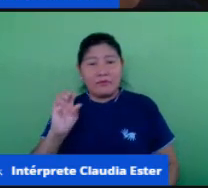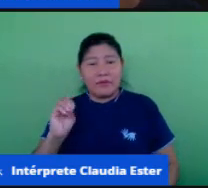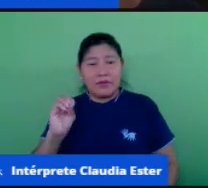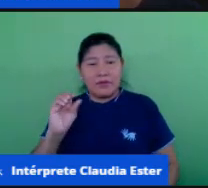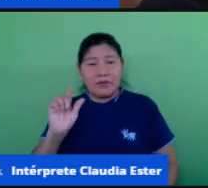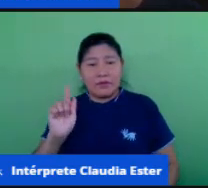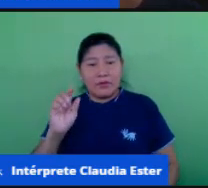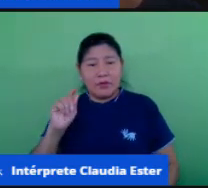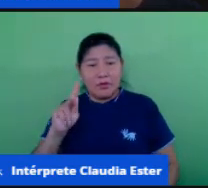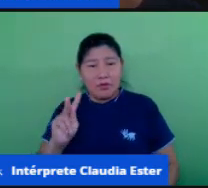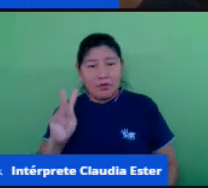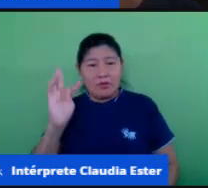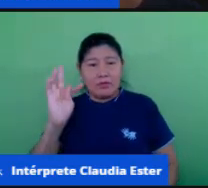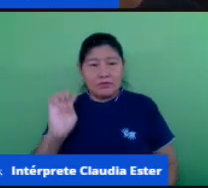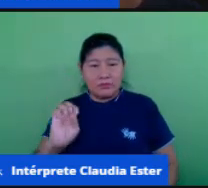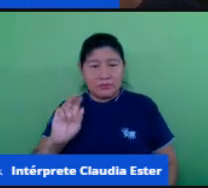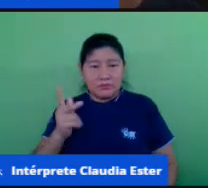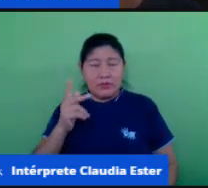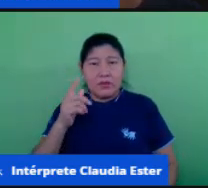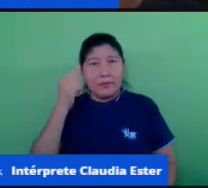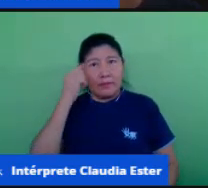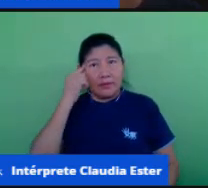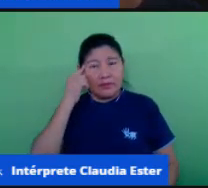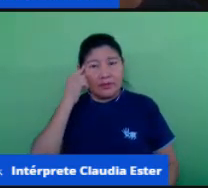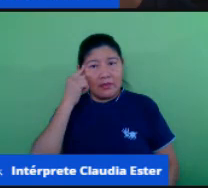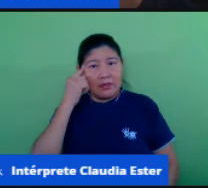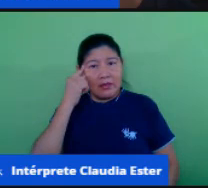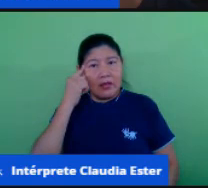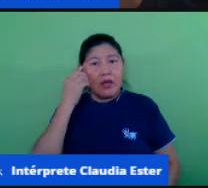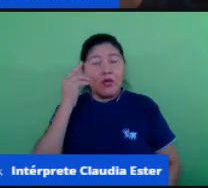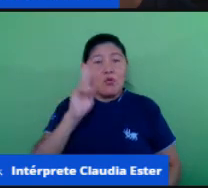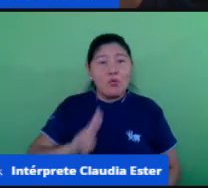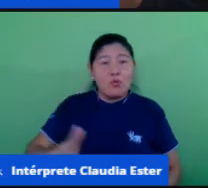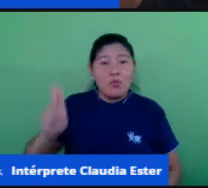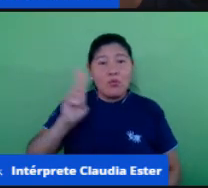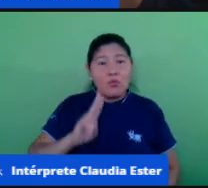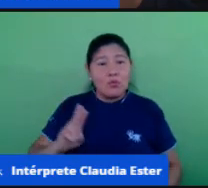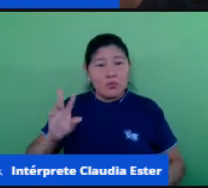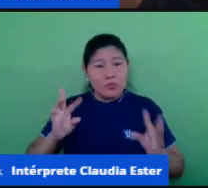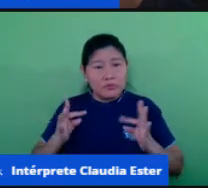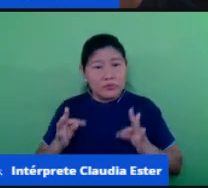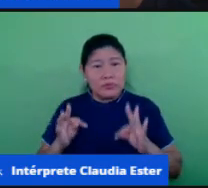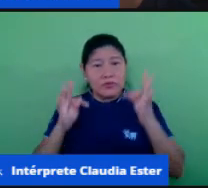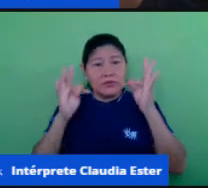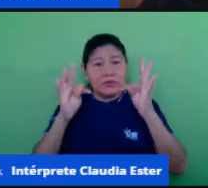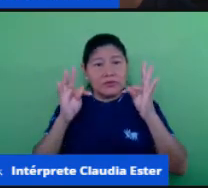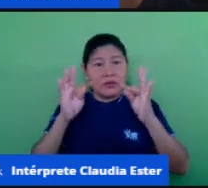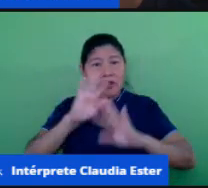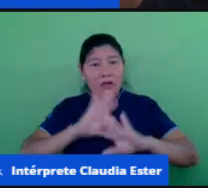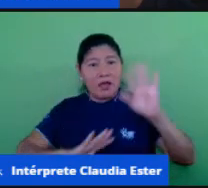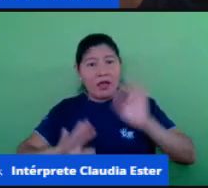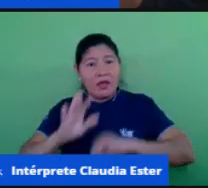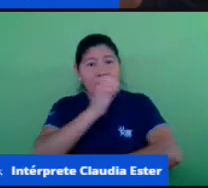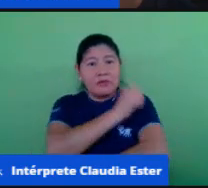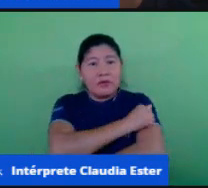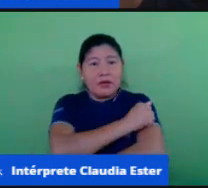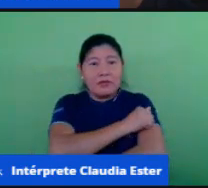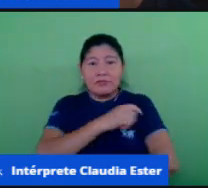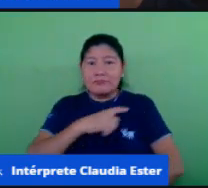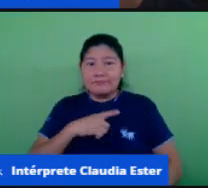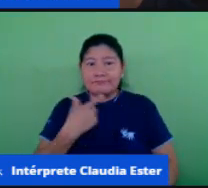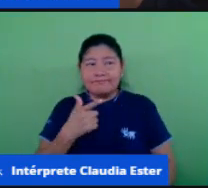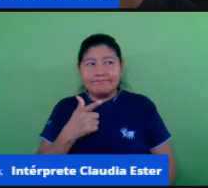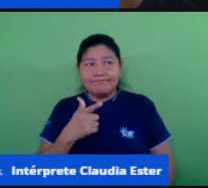aluno via tecnologia né quando o aluno ele não tem um encantamento pelo